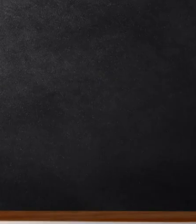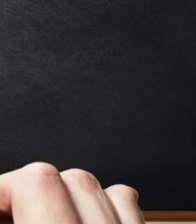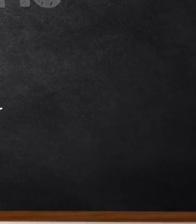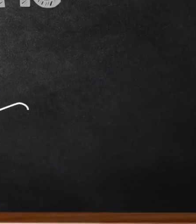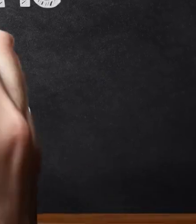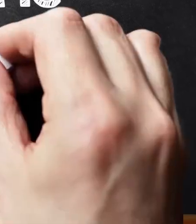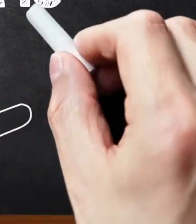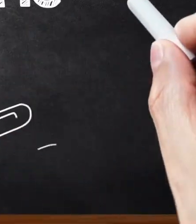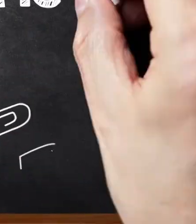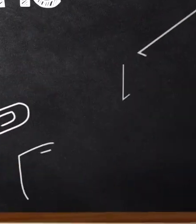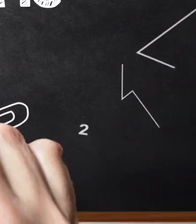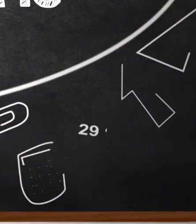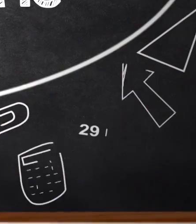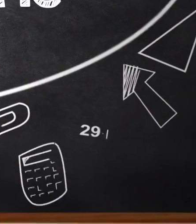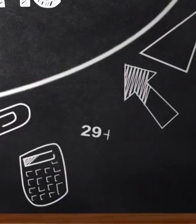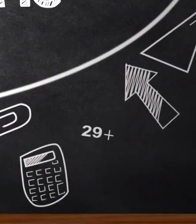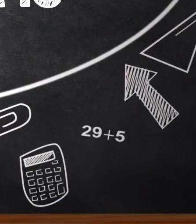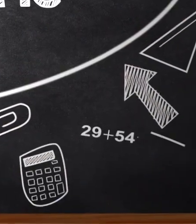Tchau,